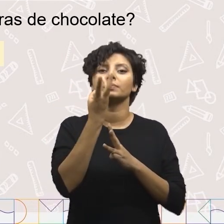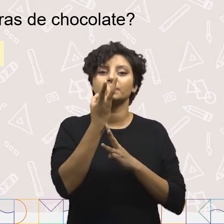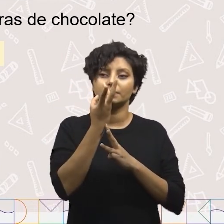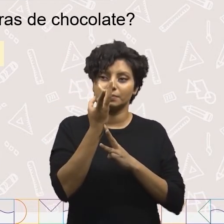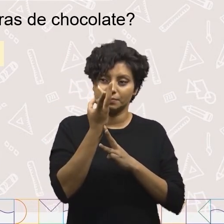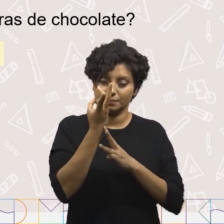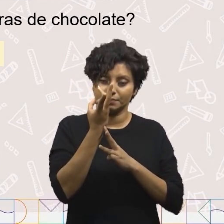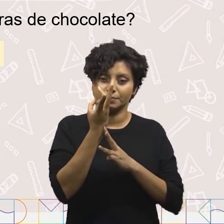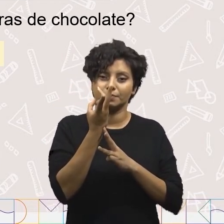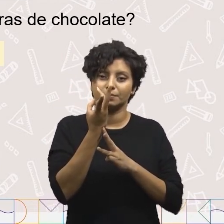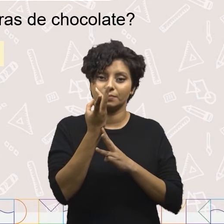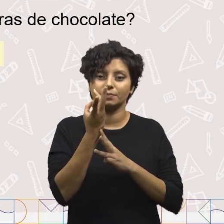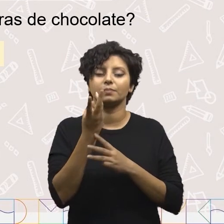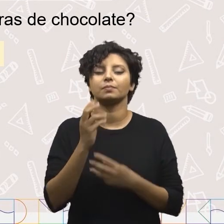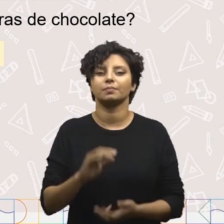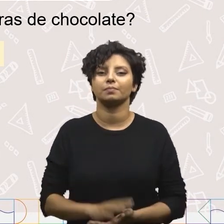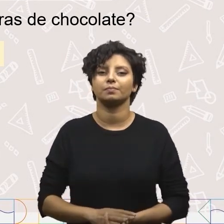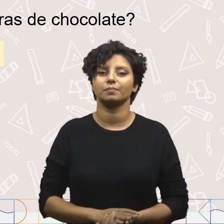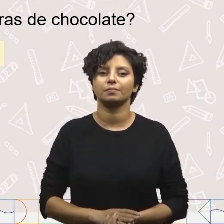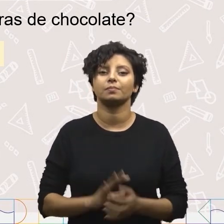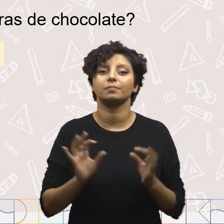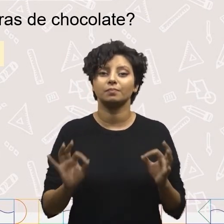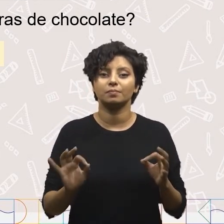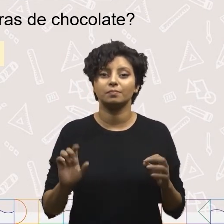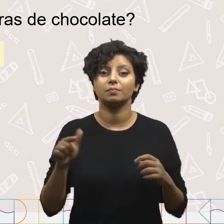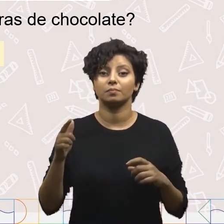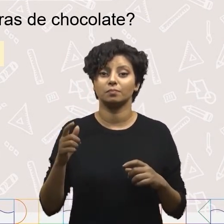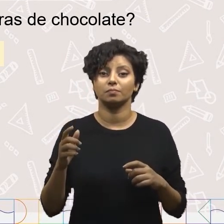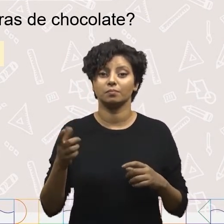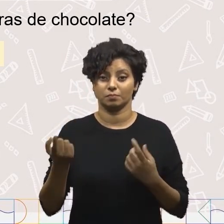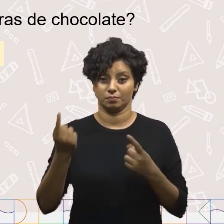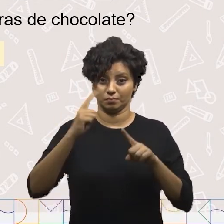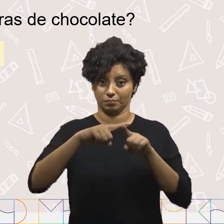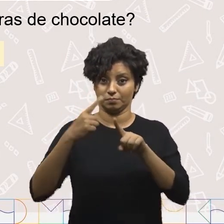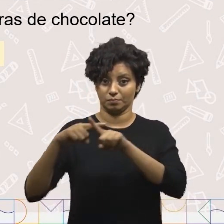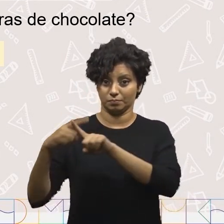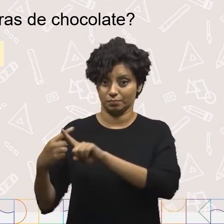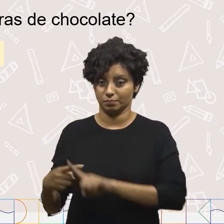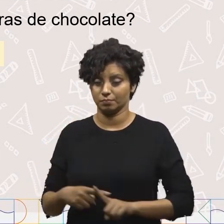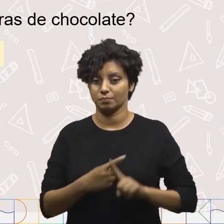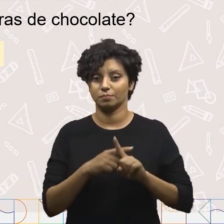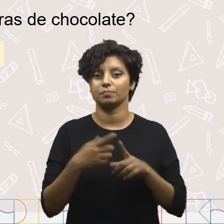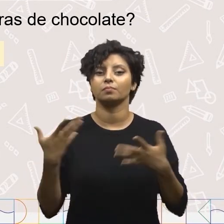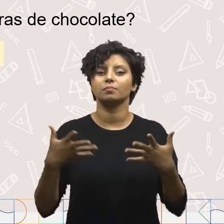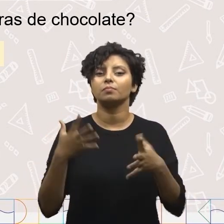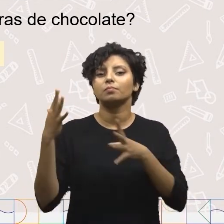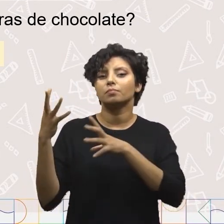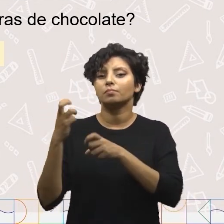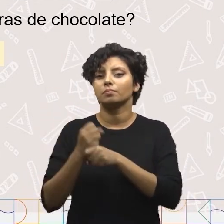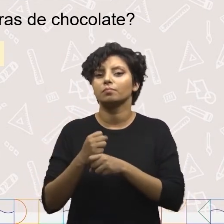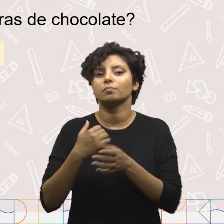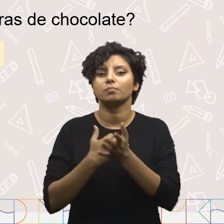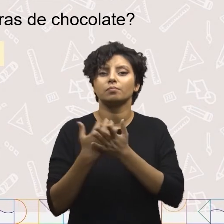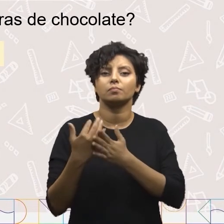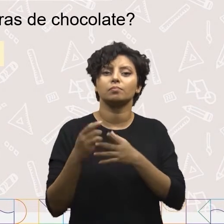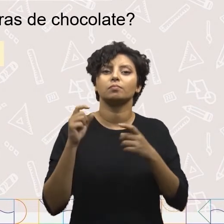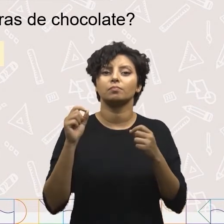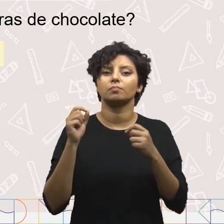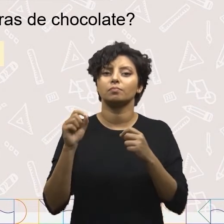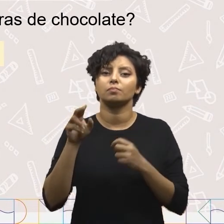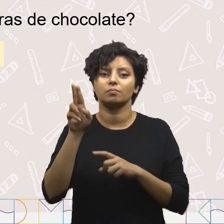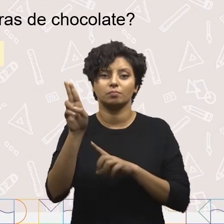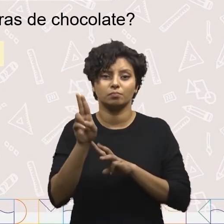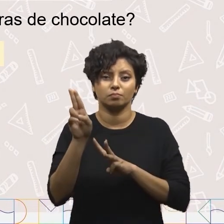dezena e o três na centena. E o nosso sinal de mais. Agora, vamos somar, começando da